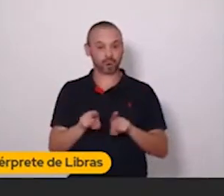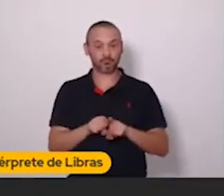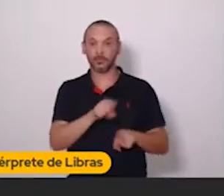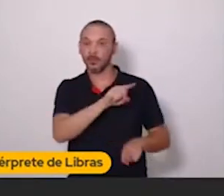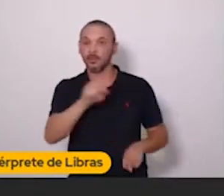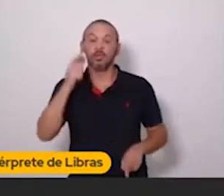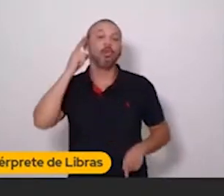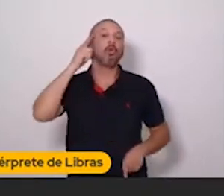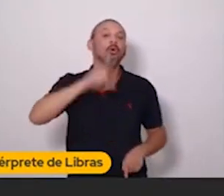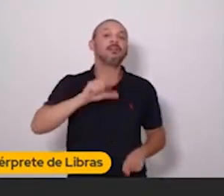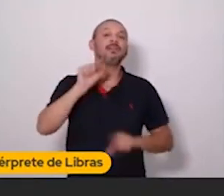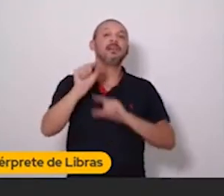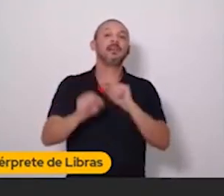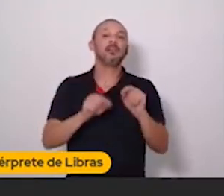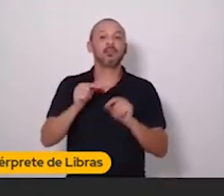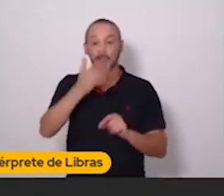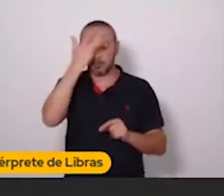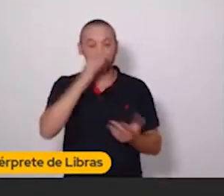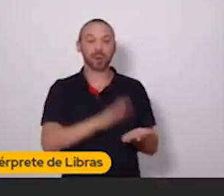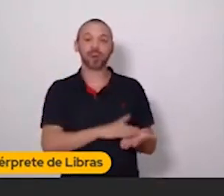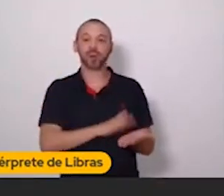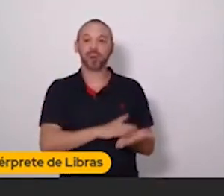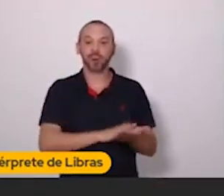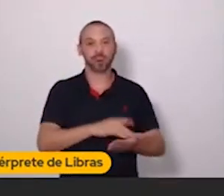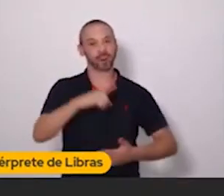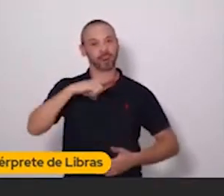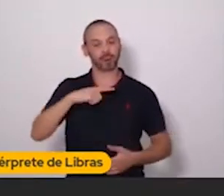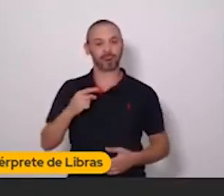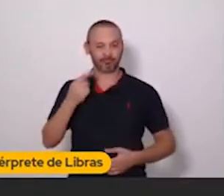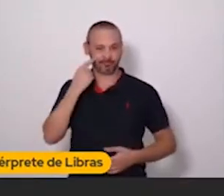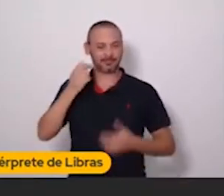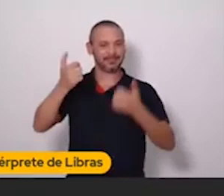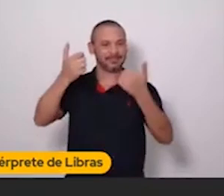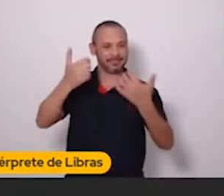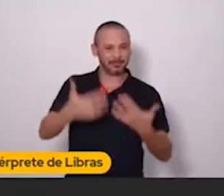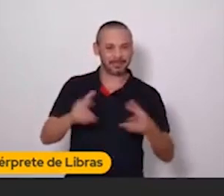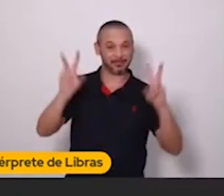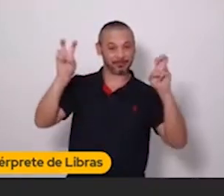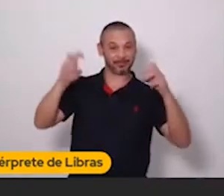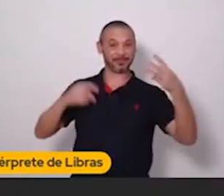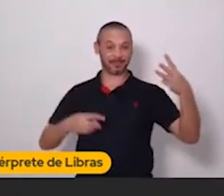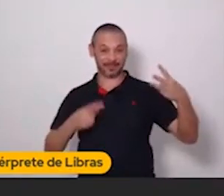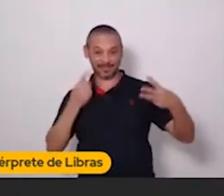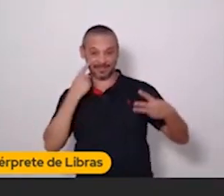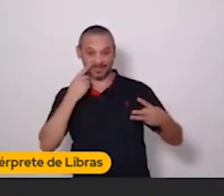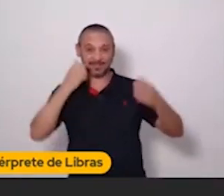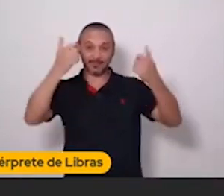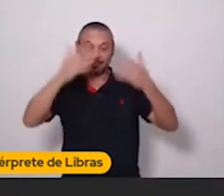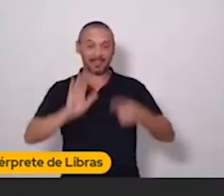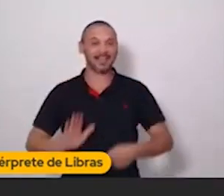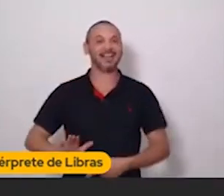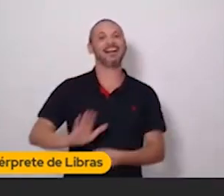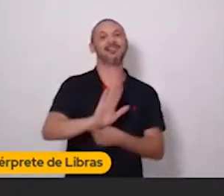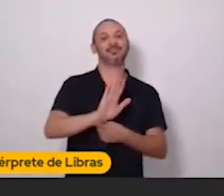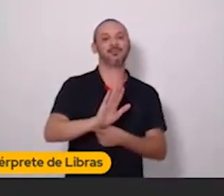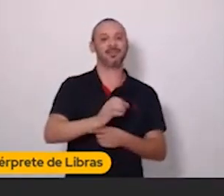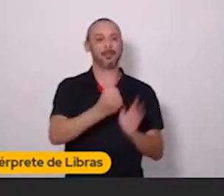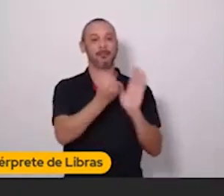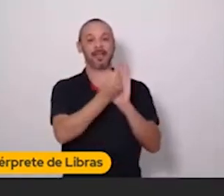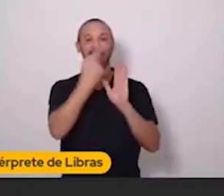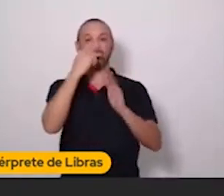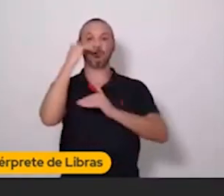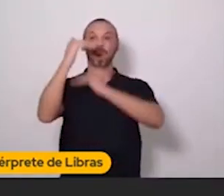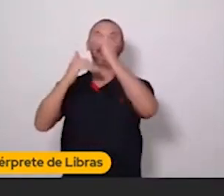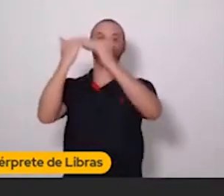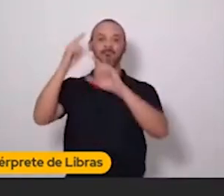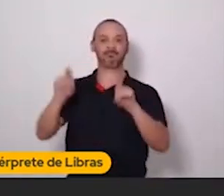você seja mais reconhecido. E assim como eu disse no tópico 3, ele te ajuda a agregar para a sua marca. Então,